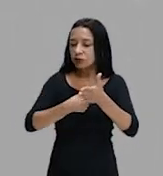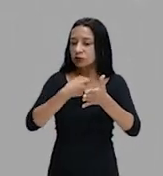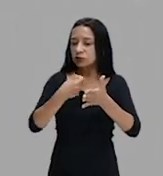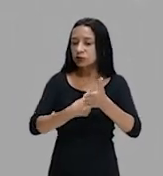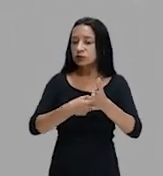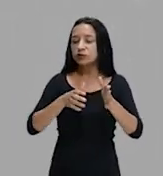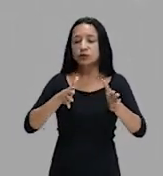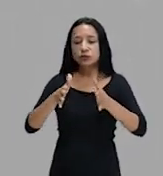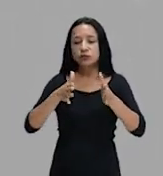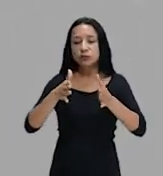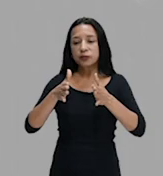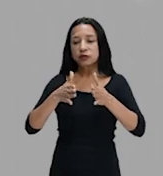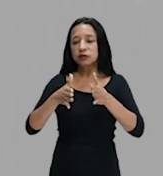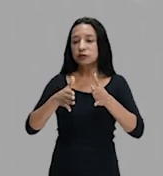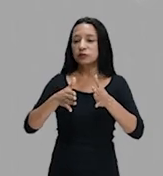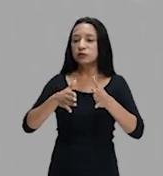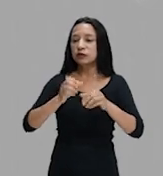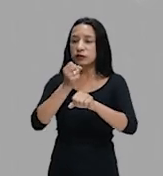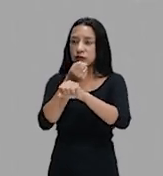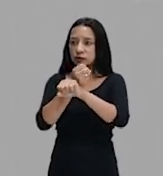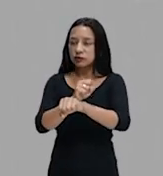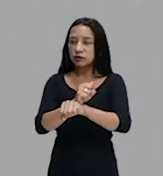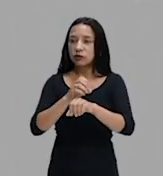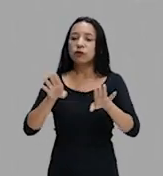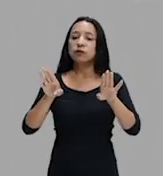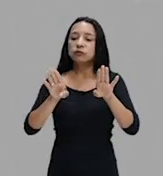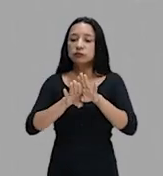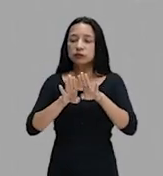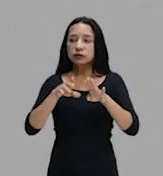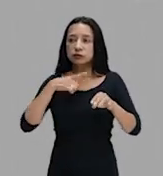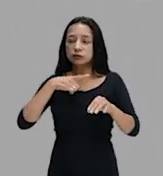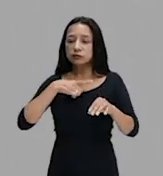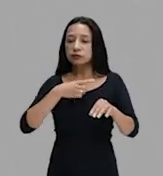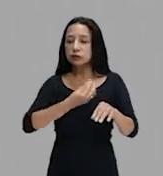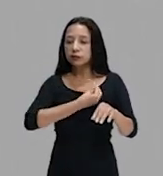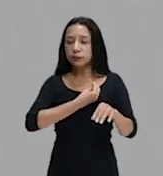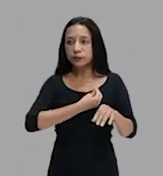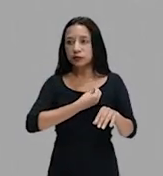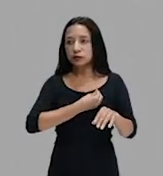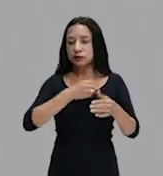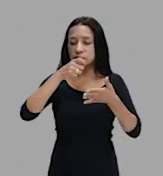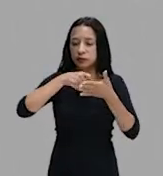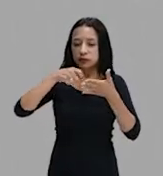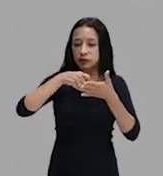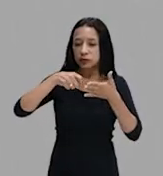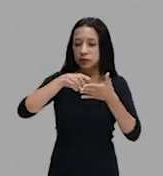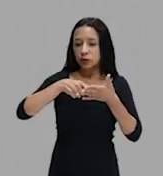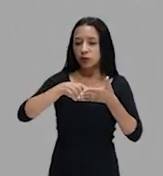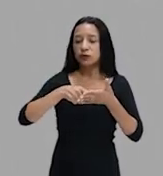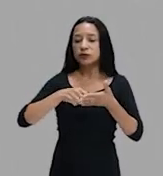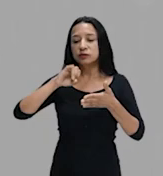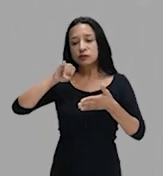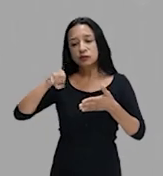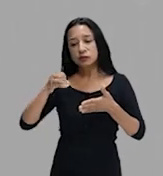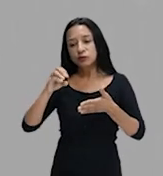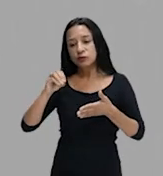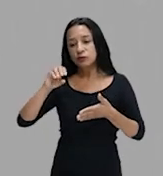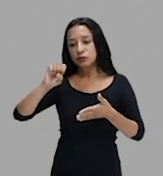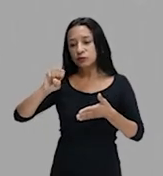escravidão. Nós temos a presença de escritores, por exemplo, como José do Patrocínio, Luiz Gama,